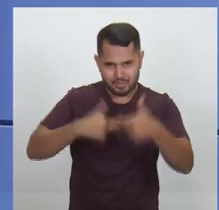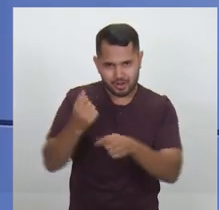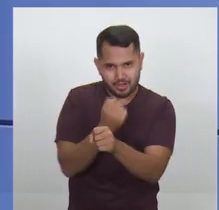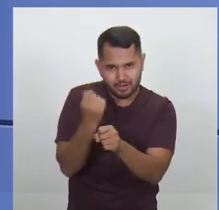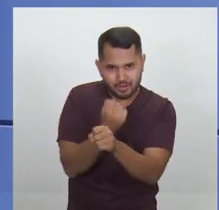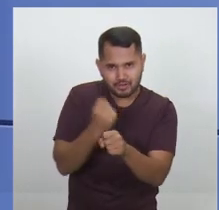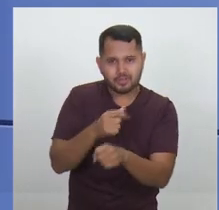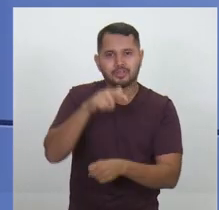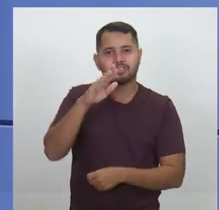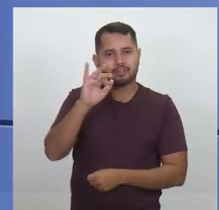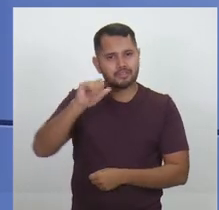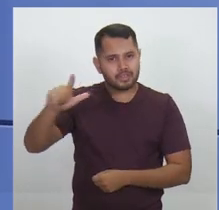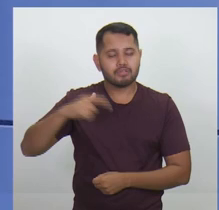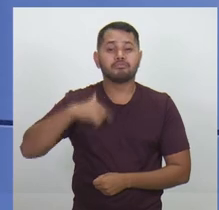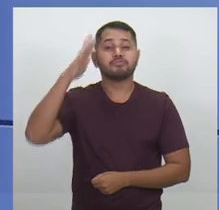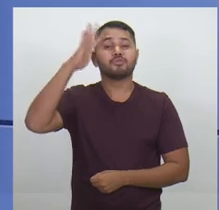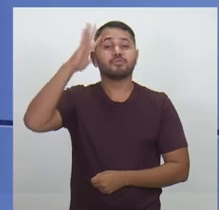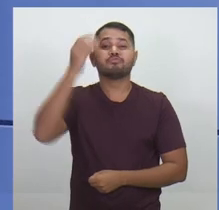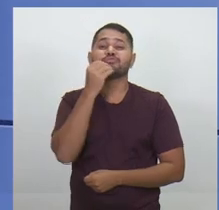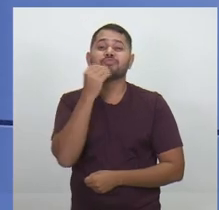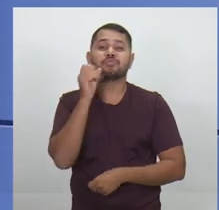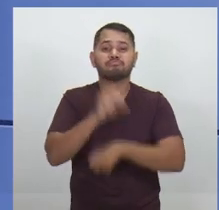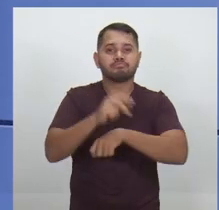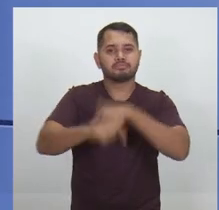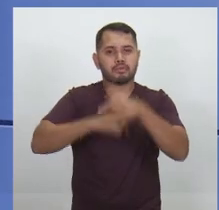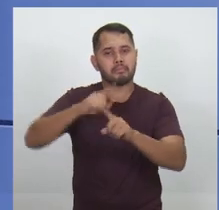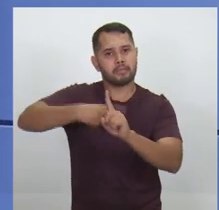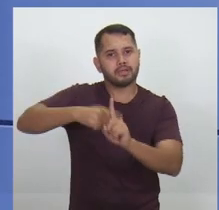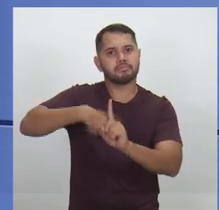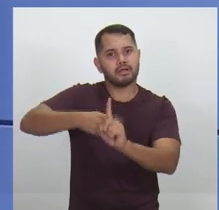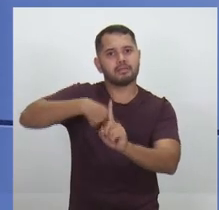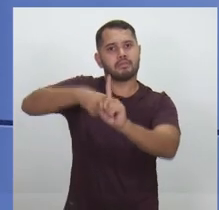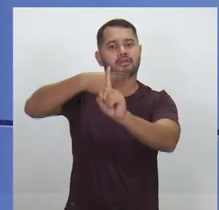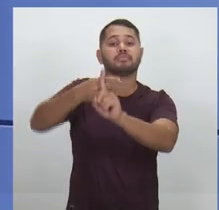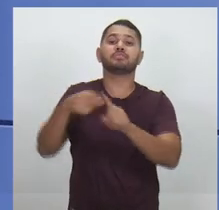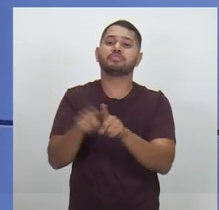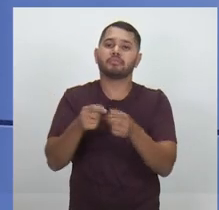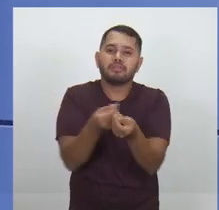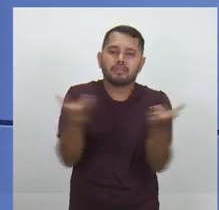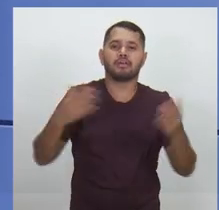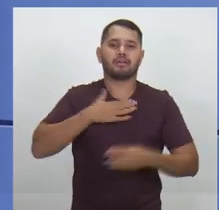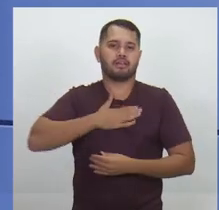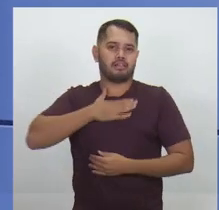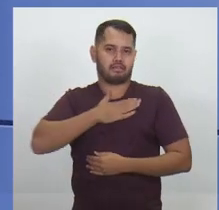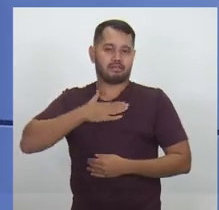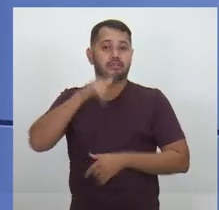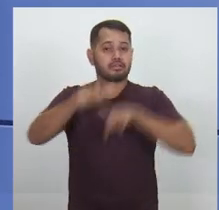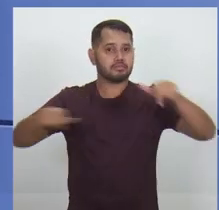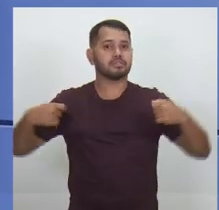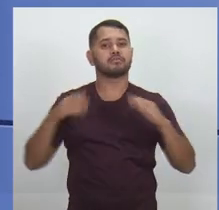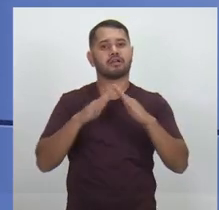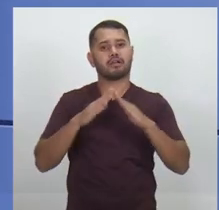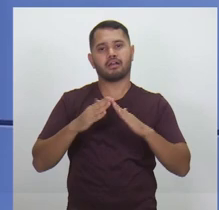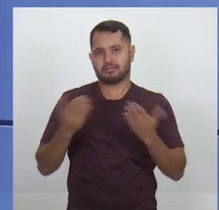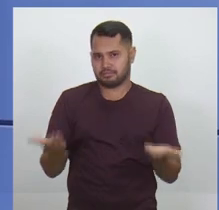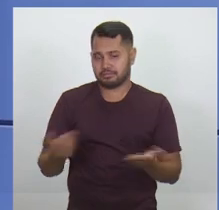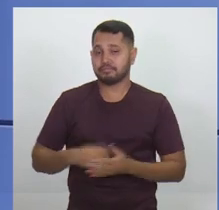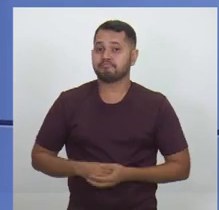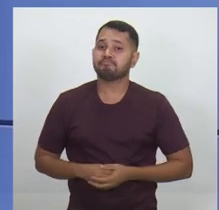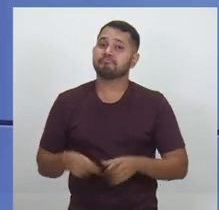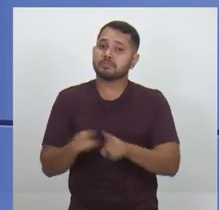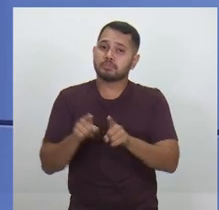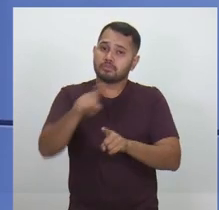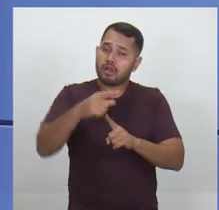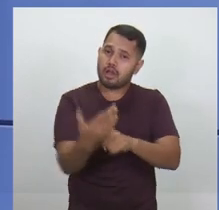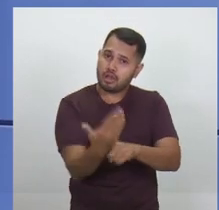nós vamos realizar seu sonho também, trazendo emprego e renda, e fazendo a alegria daqueles que estão precisando da moradia. E quero que você